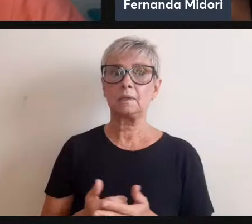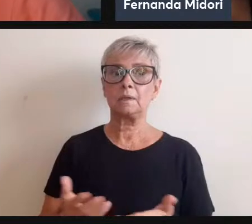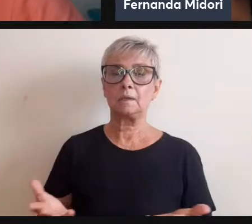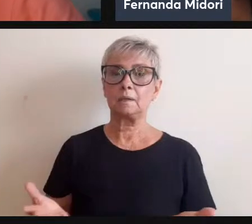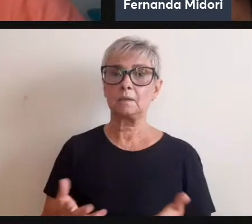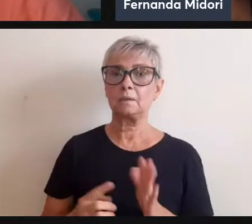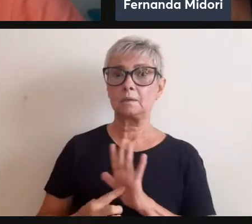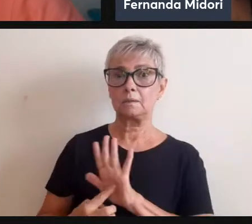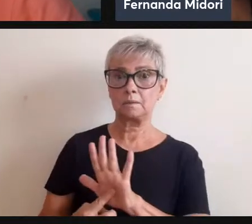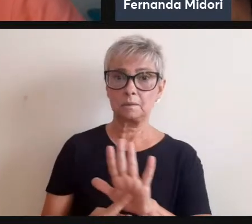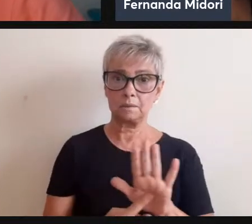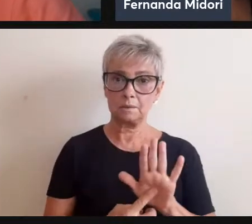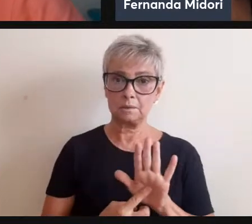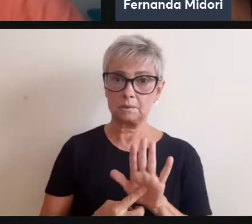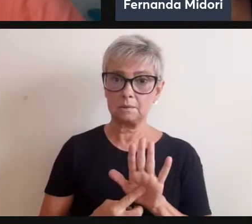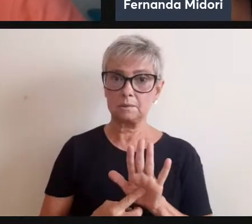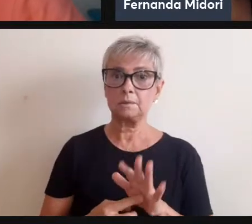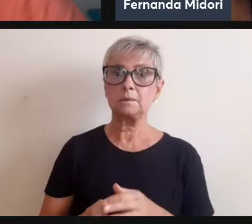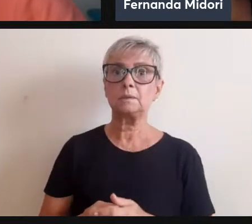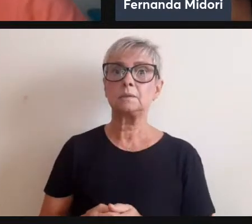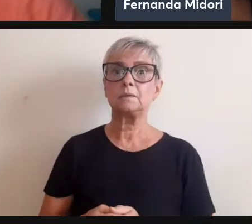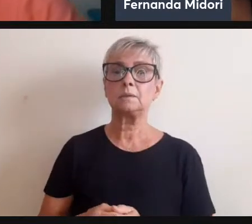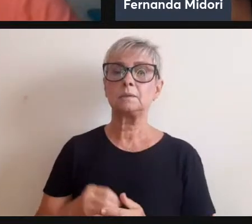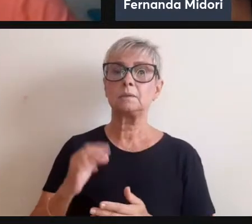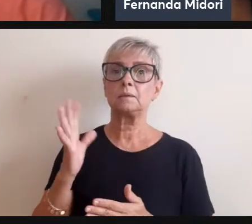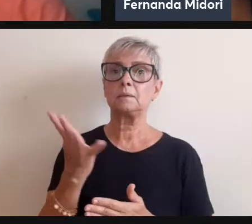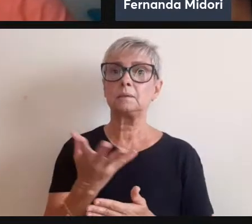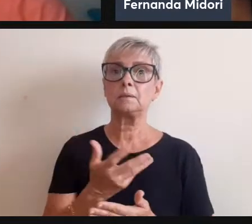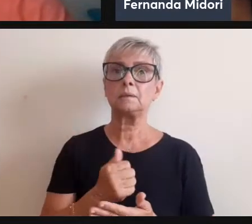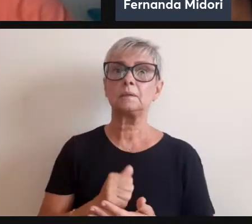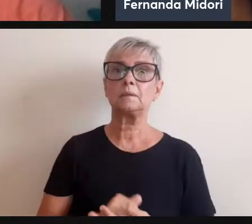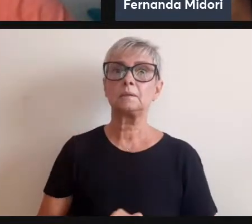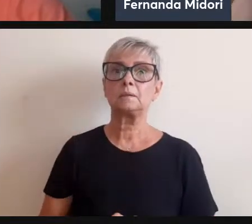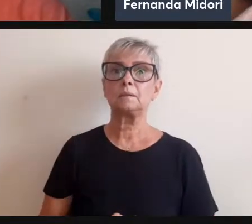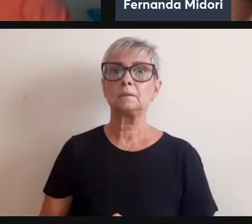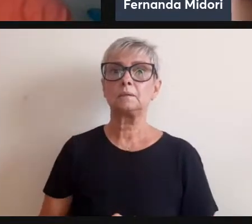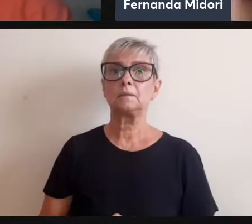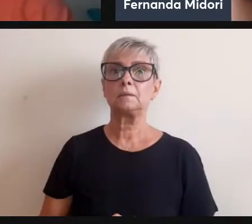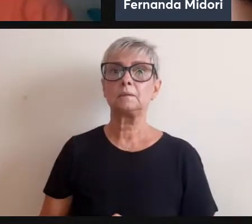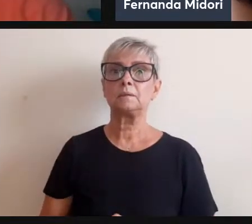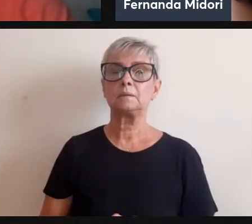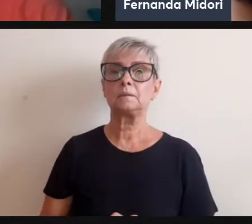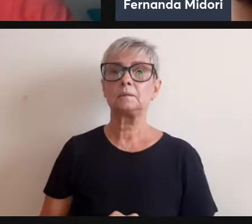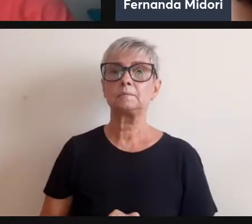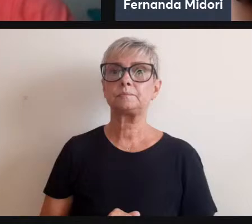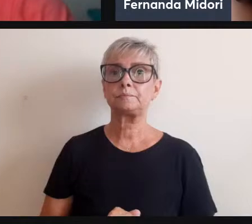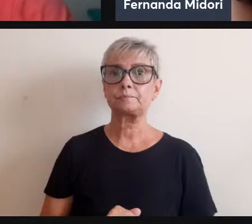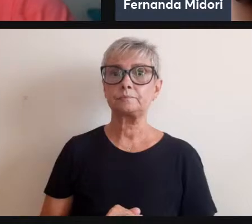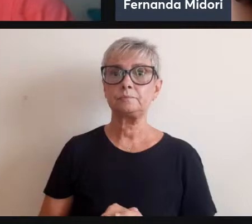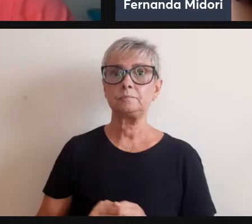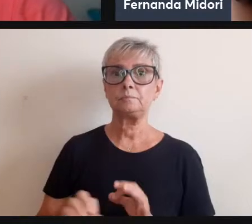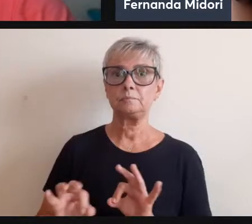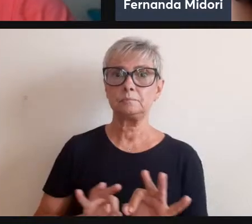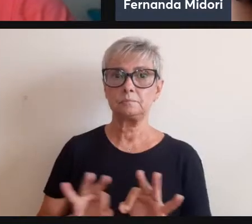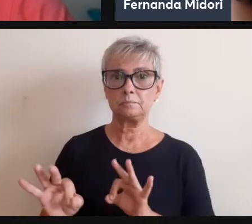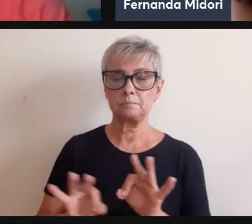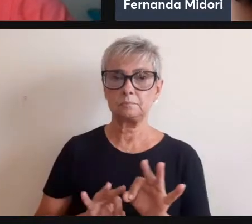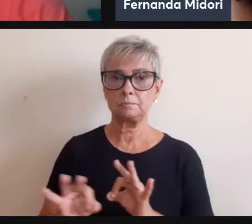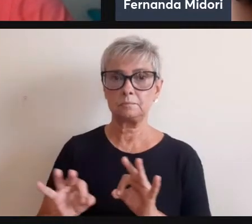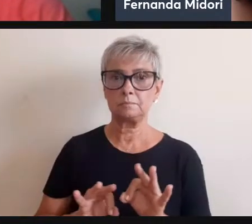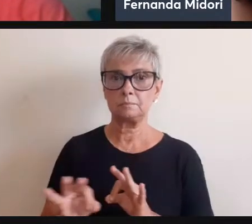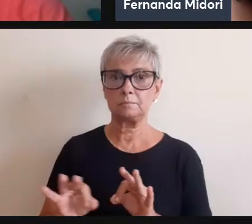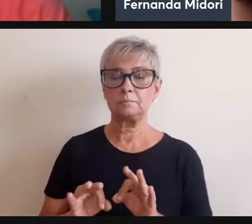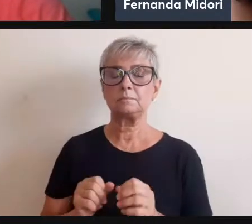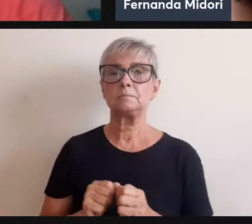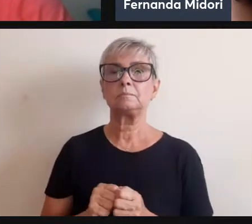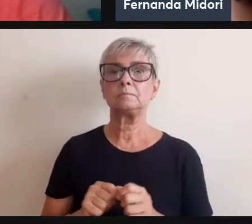ARC, Curadoria e Ativismos, essa mesa coordenada